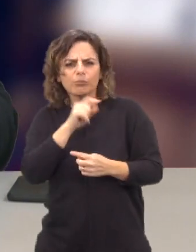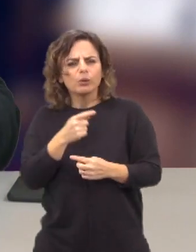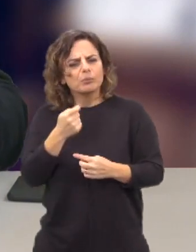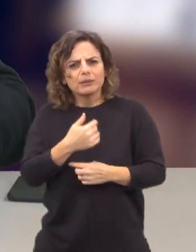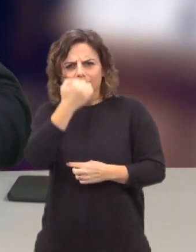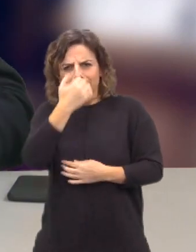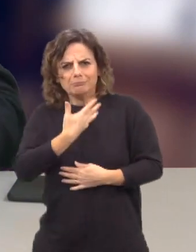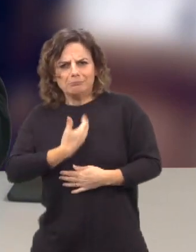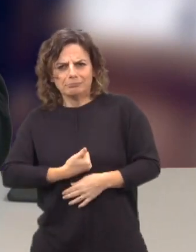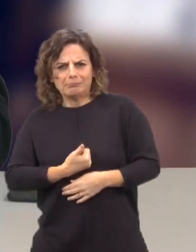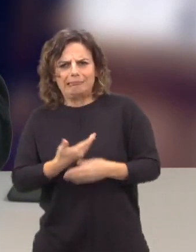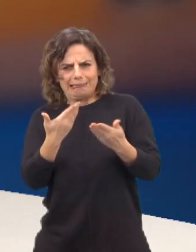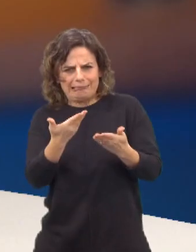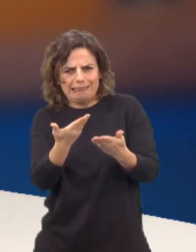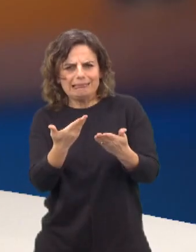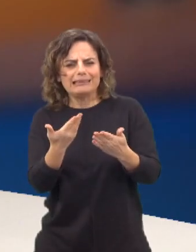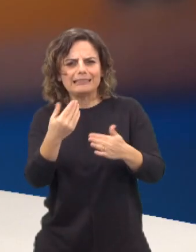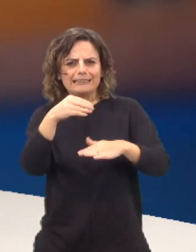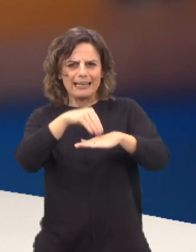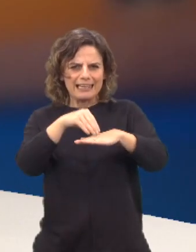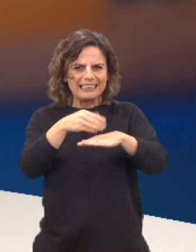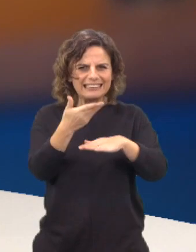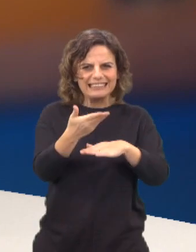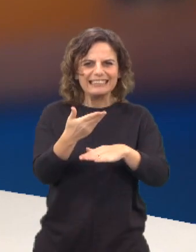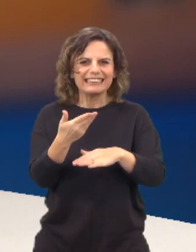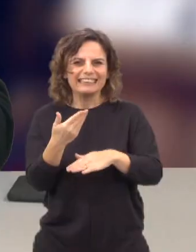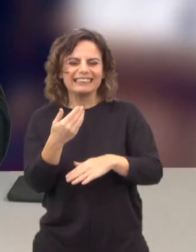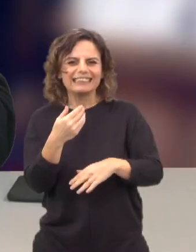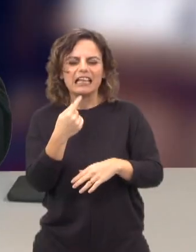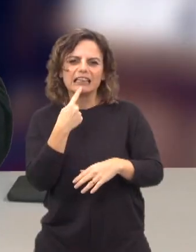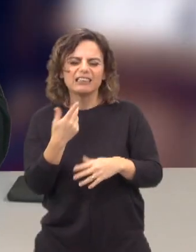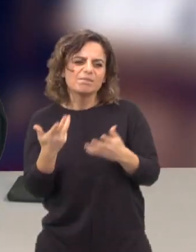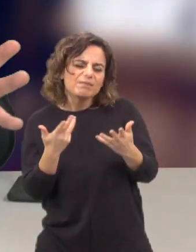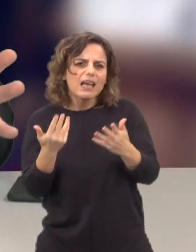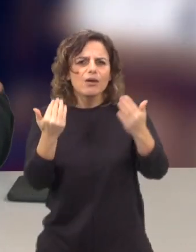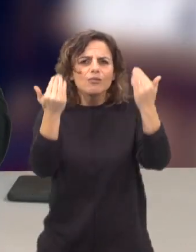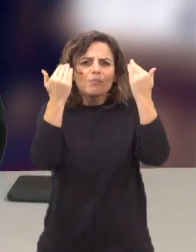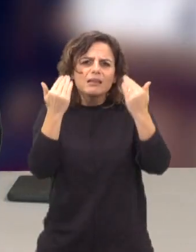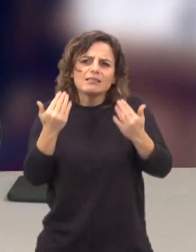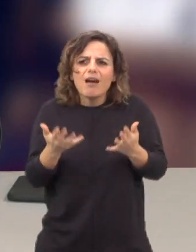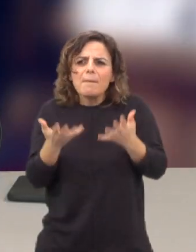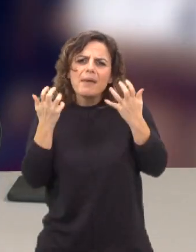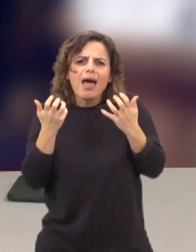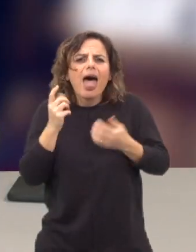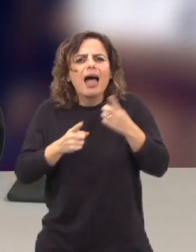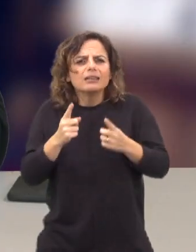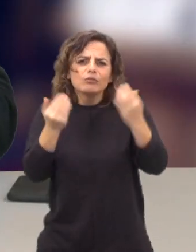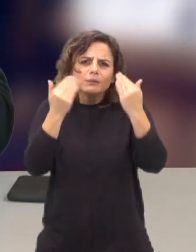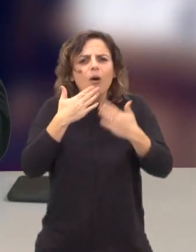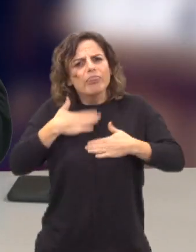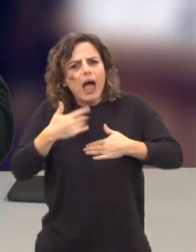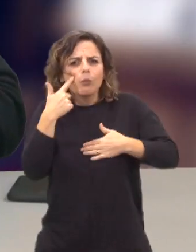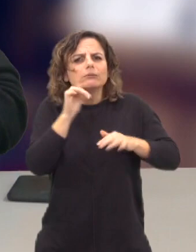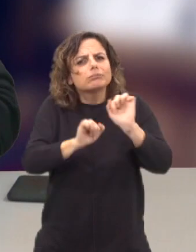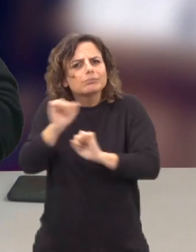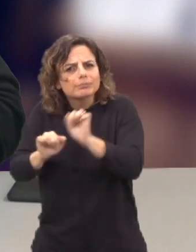frustração que eu aqui notei neste espectador quando ele fala que, bom, a informação que lhe interessa é a informação que dê